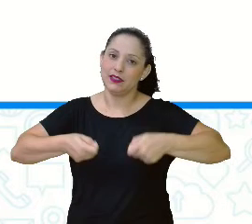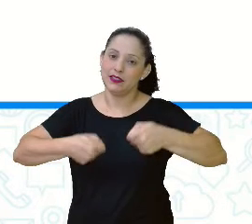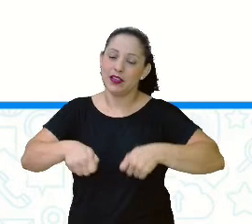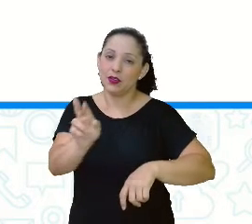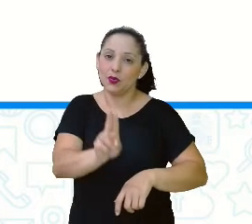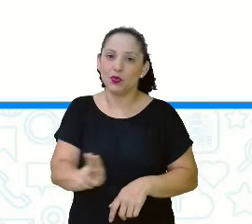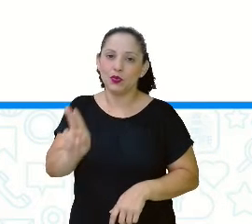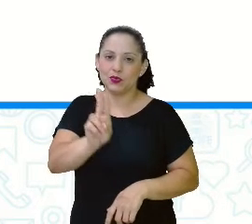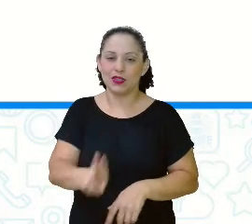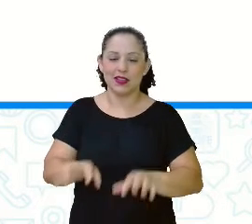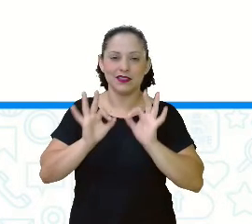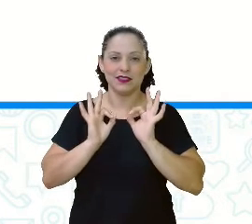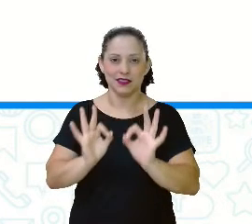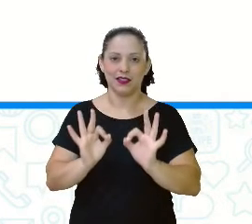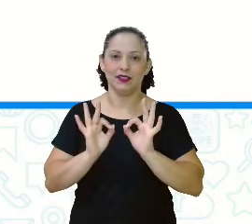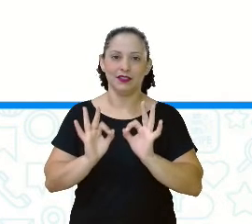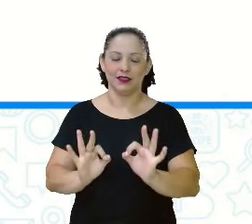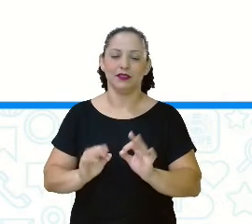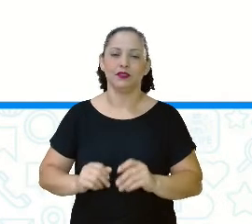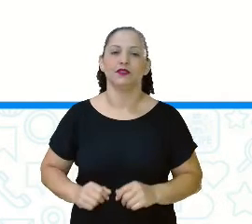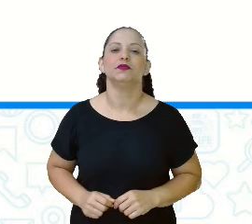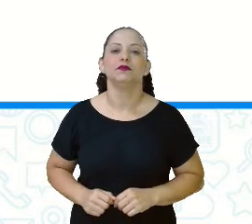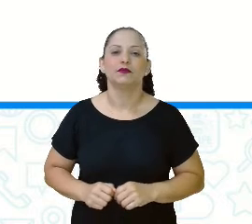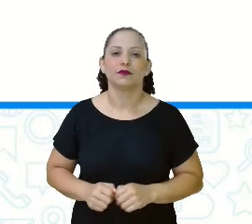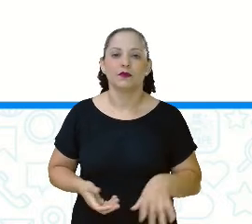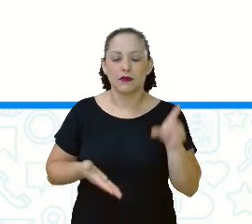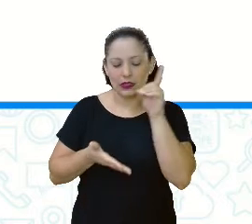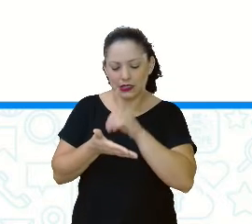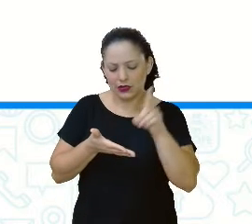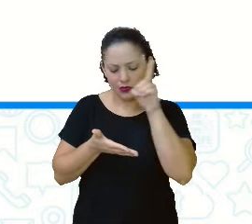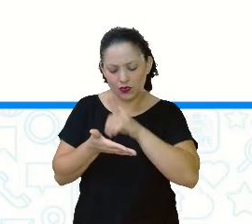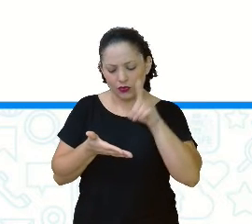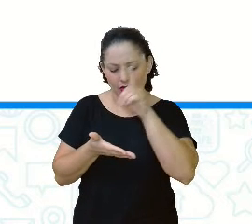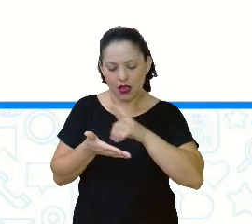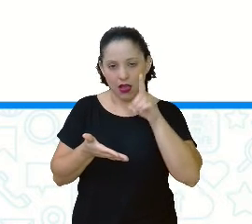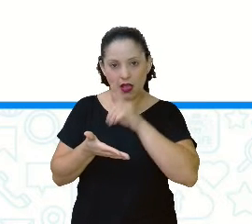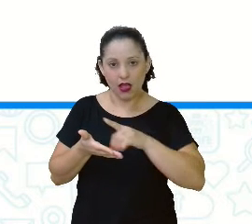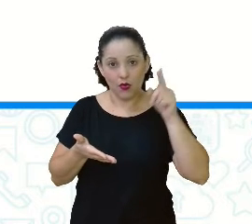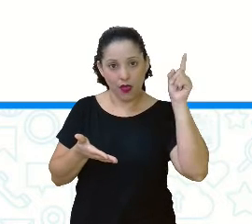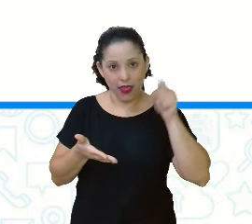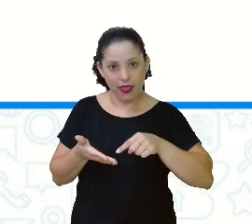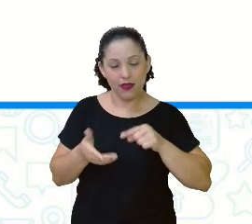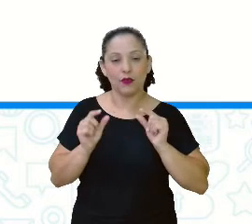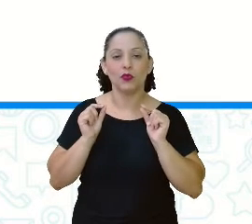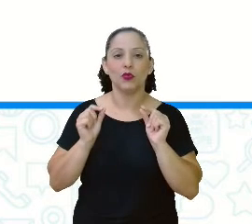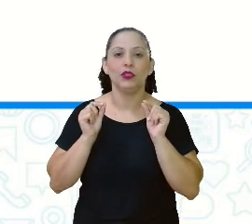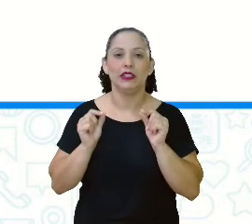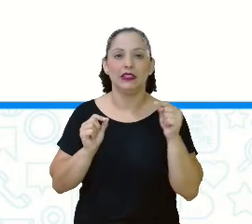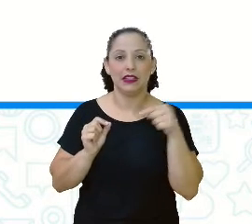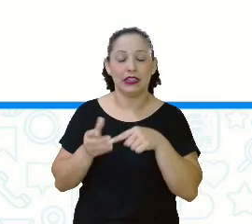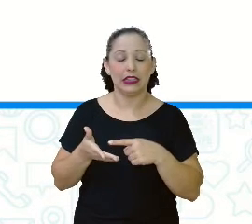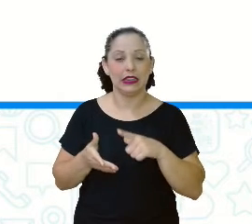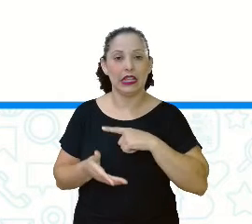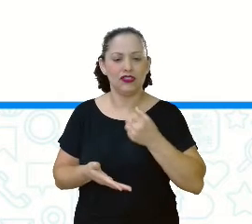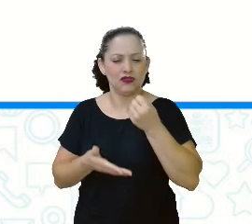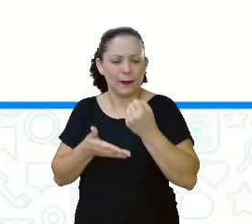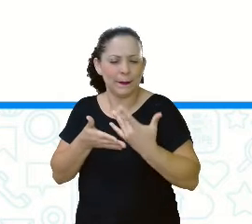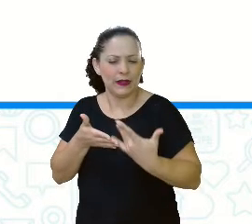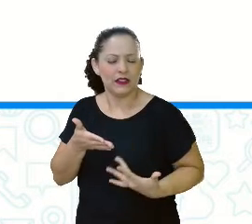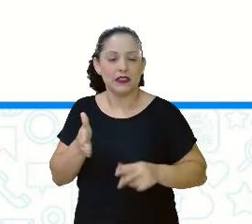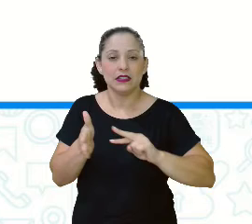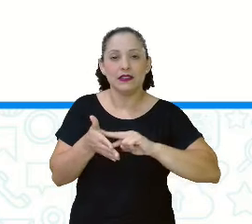usá-lo corretamente. O dicionário é um livro que possui a explicação dos